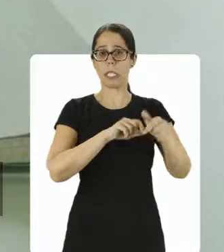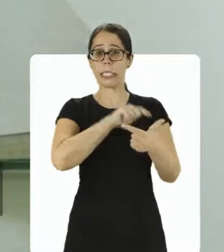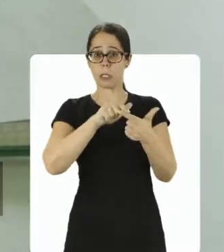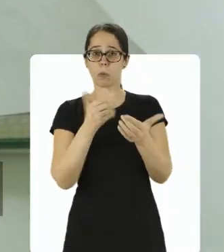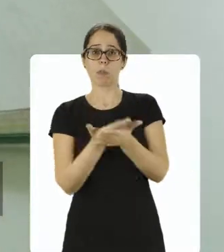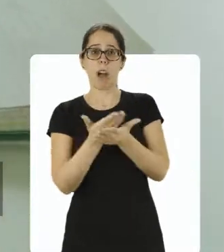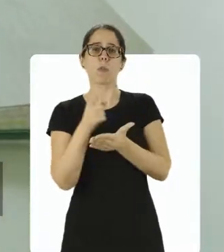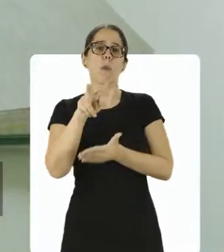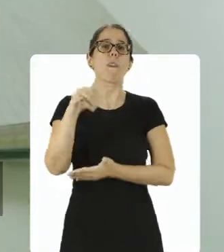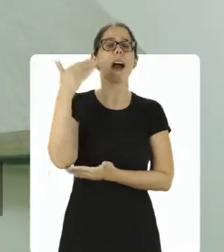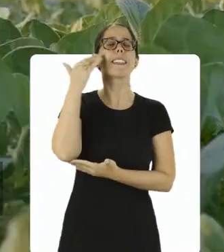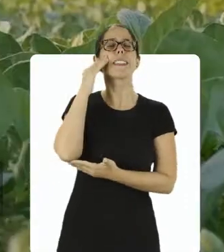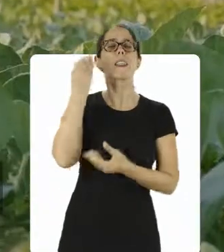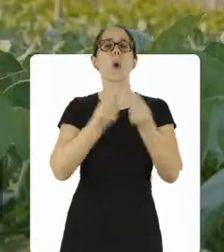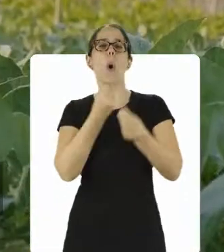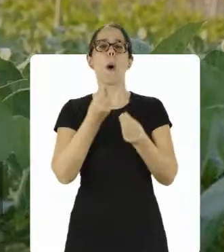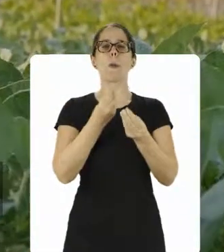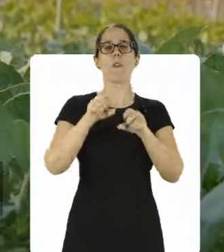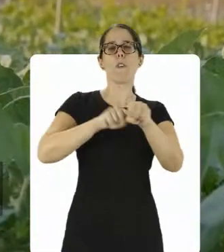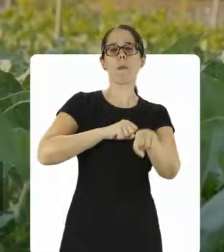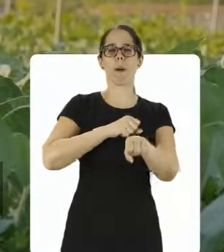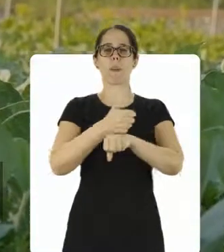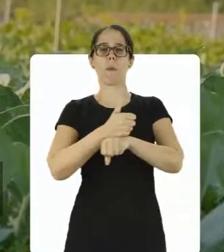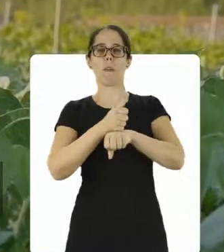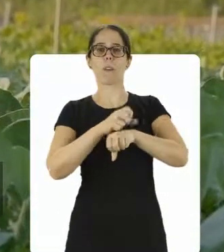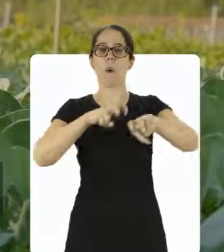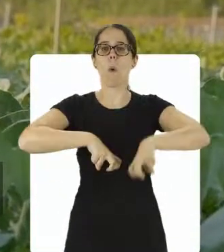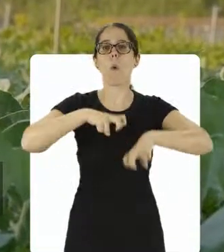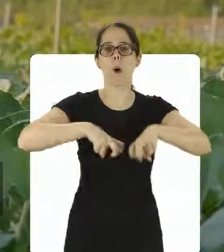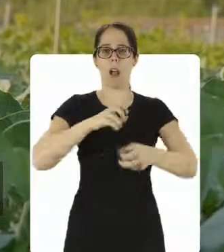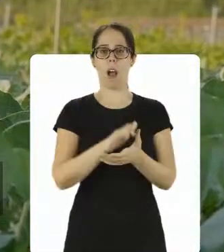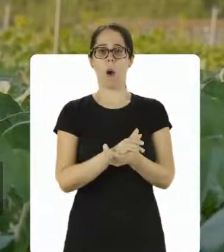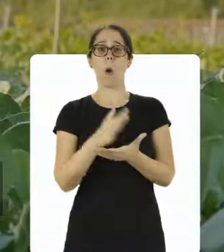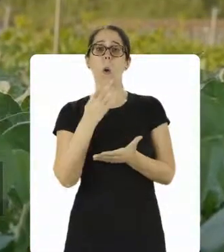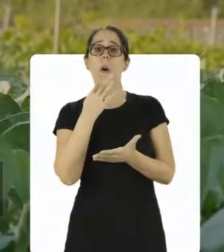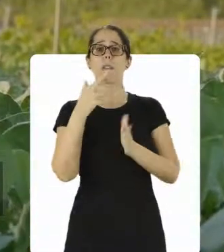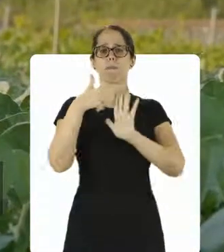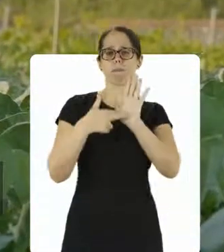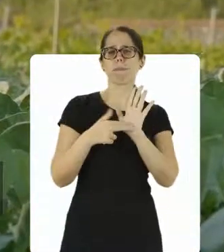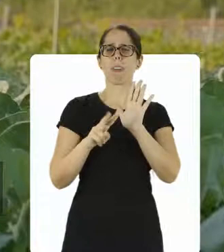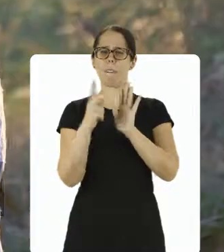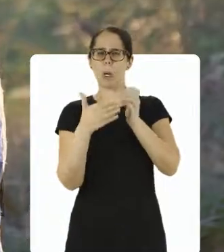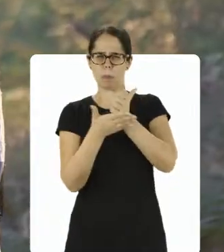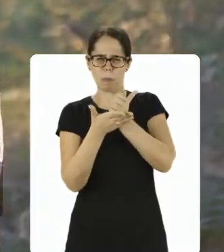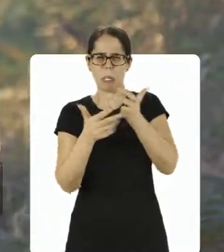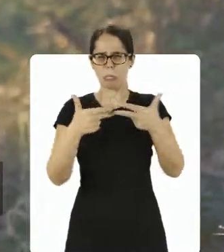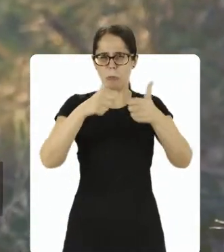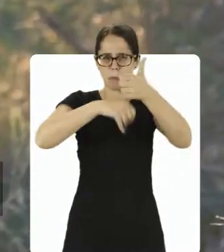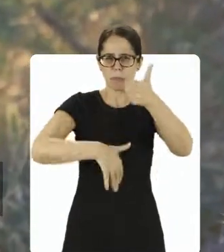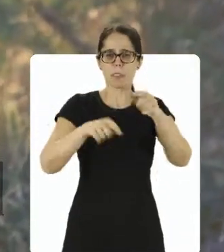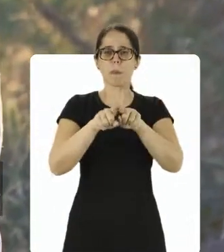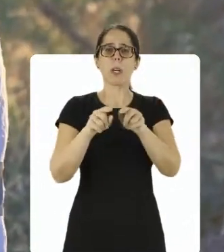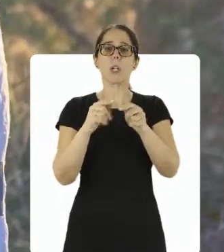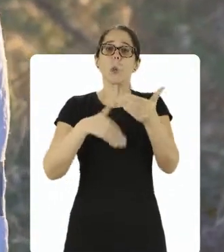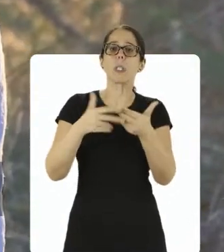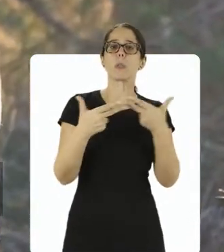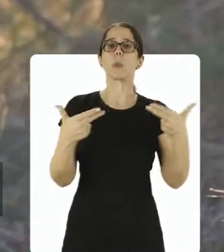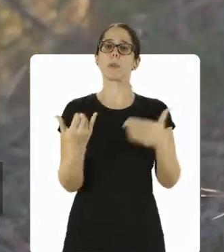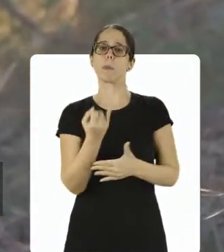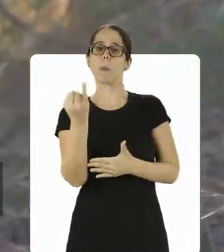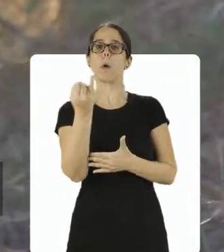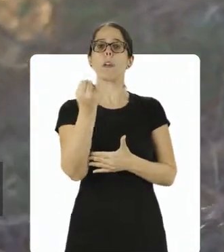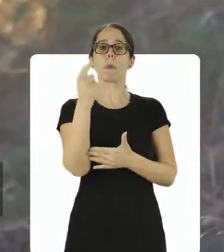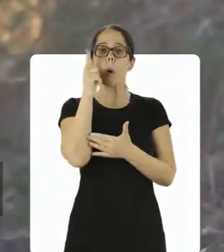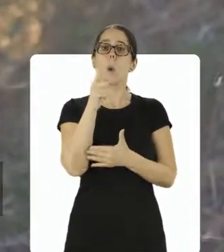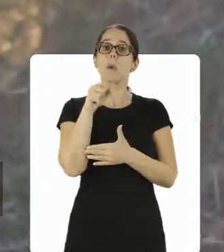Na segunda aula, você ficará por dentro da formação profissional rural, seus princípios e diretrizes, bem como tudo o que o